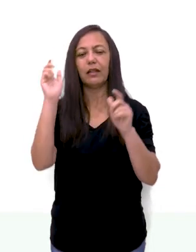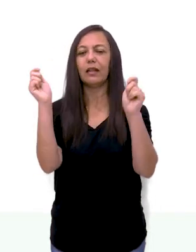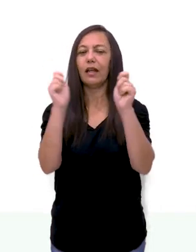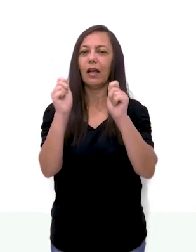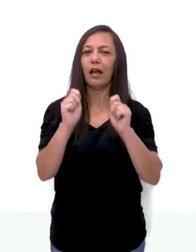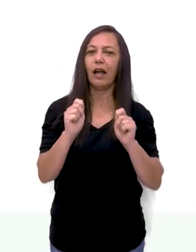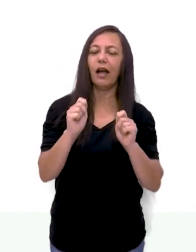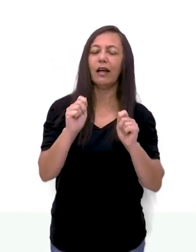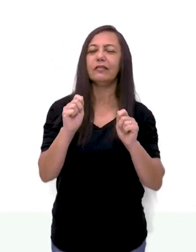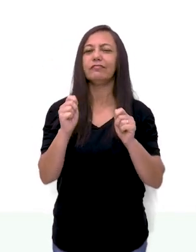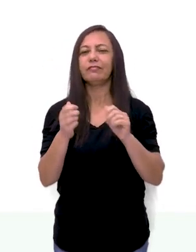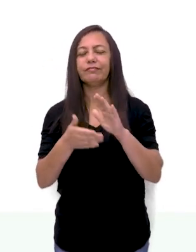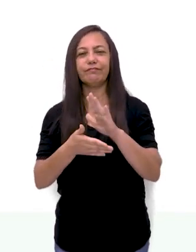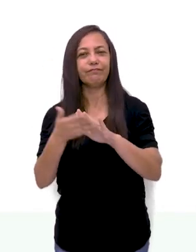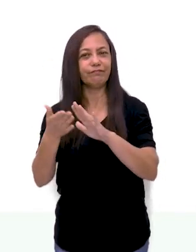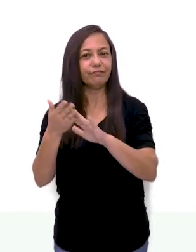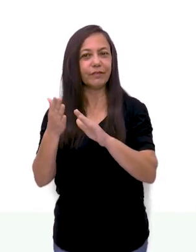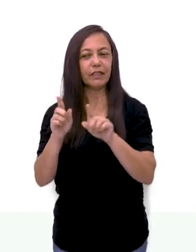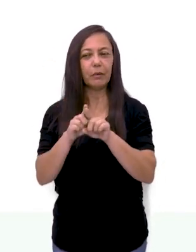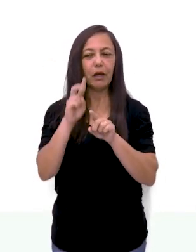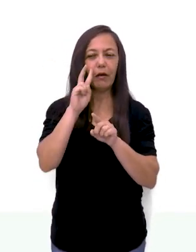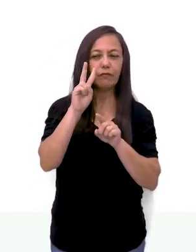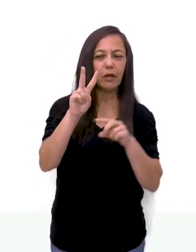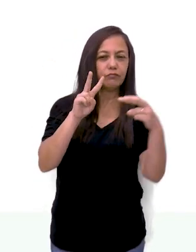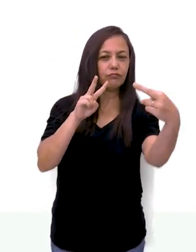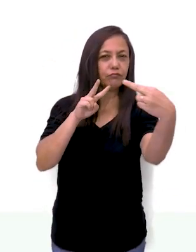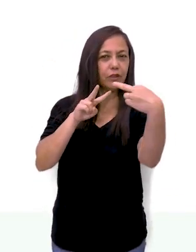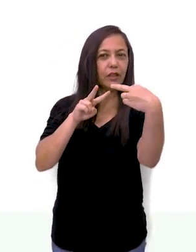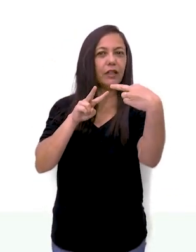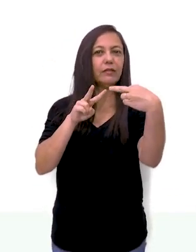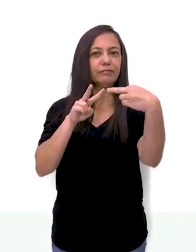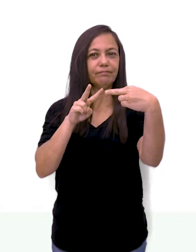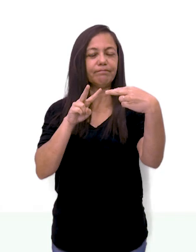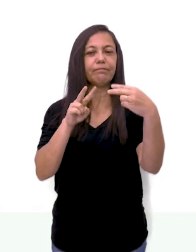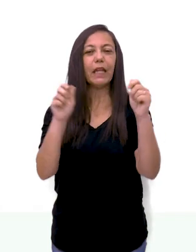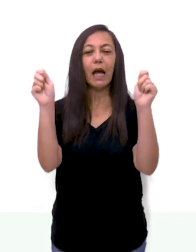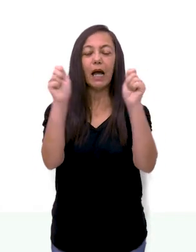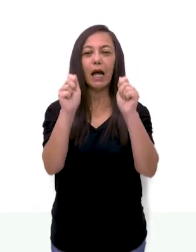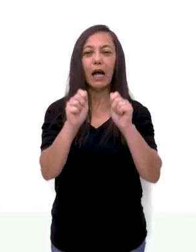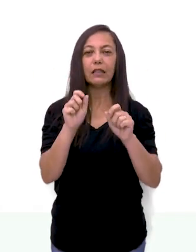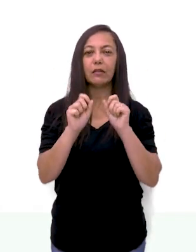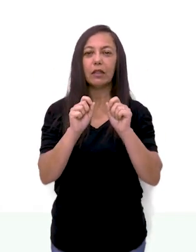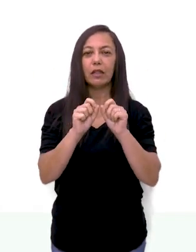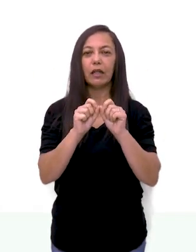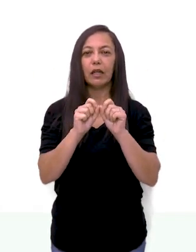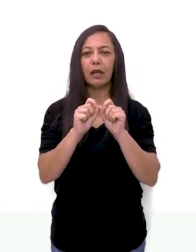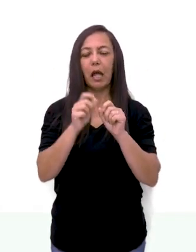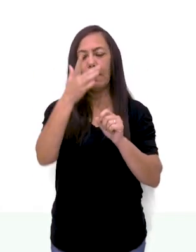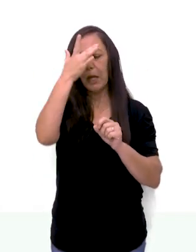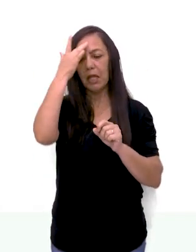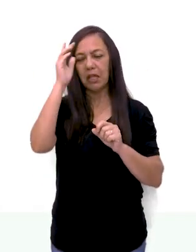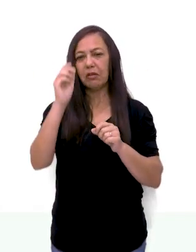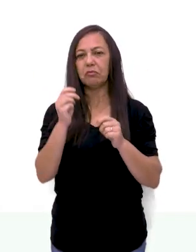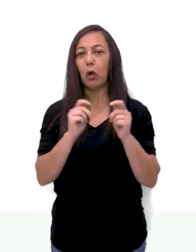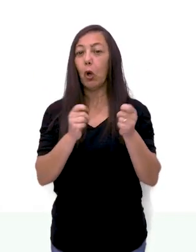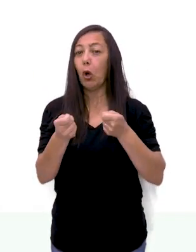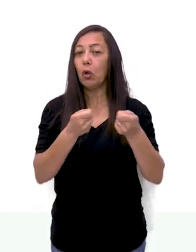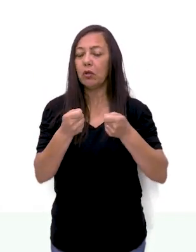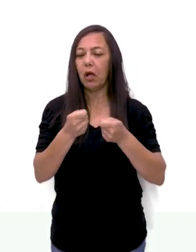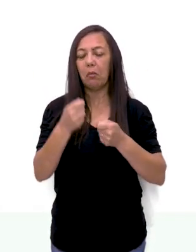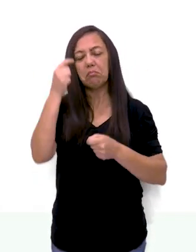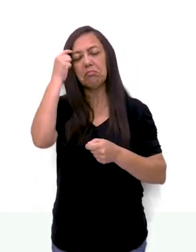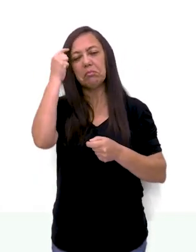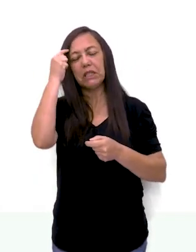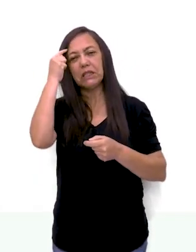viajamos, vemos o outro e somos vistos. Fazer arte é ser dono do seu eu, do seu próprio